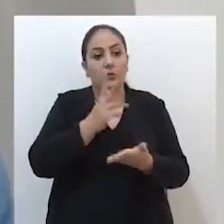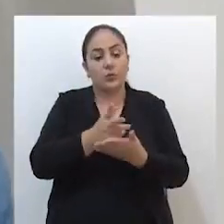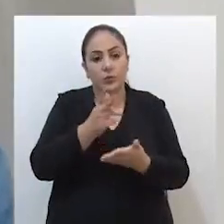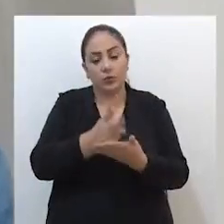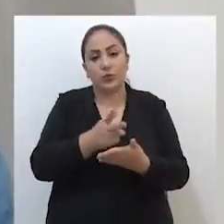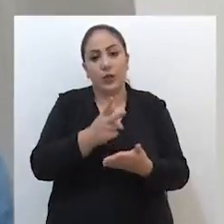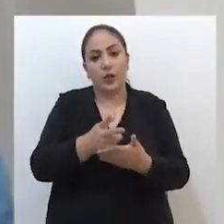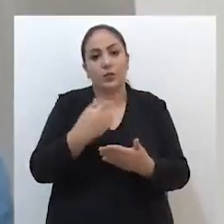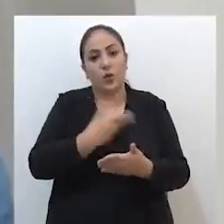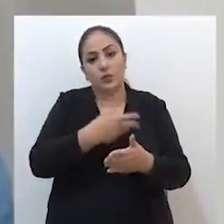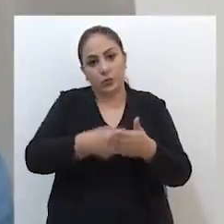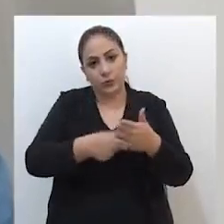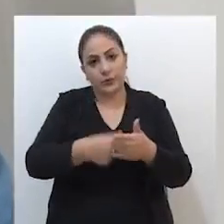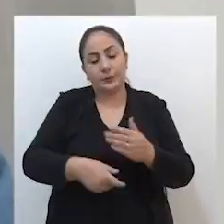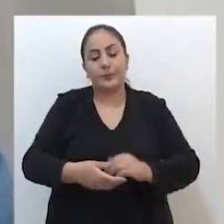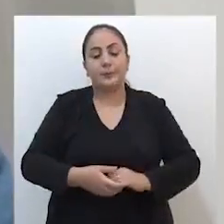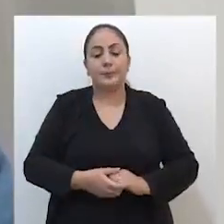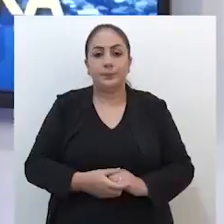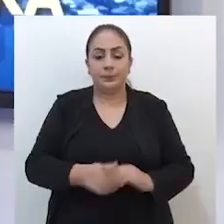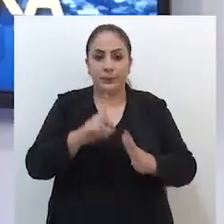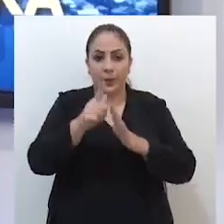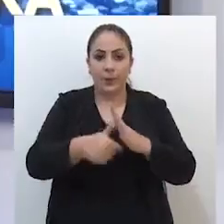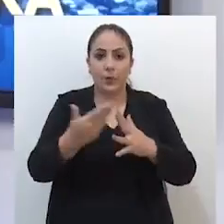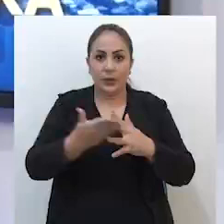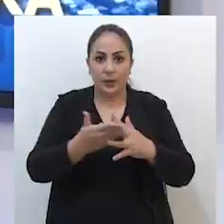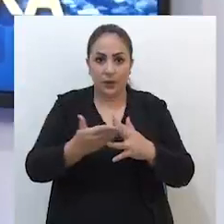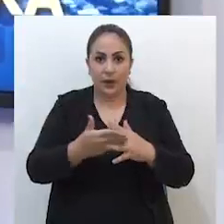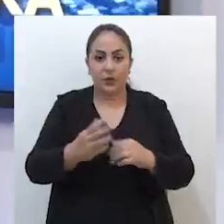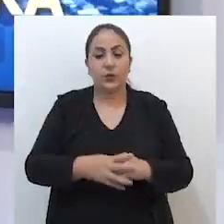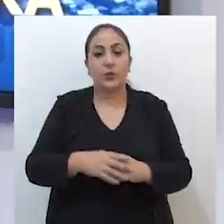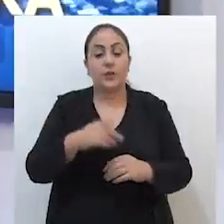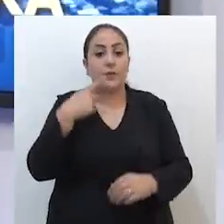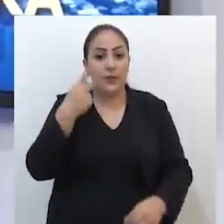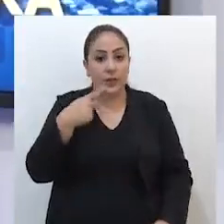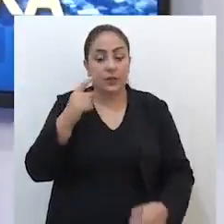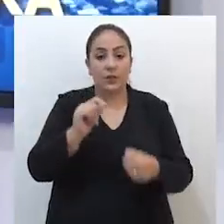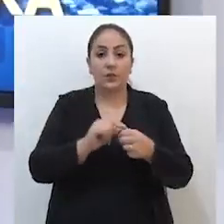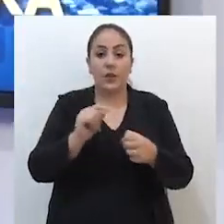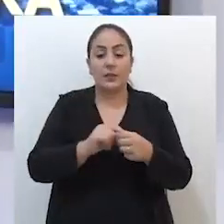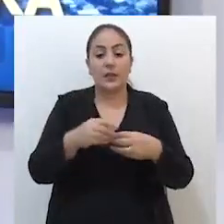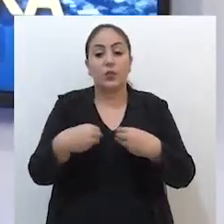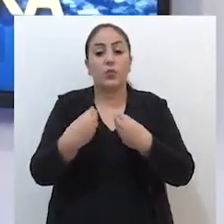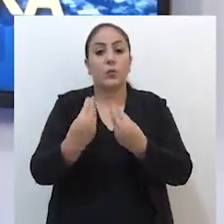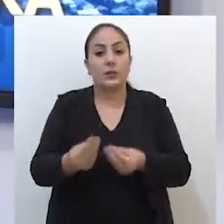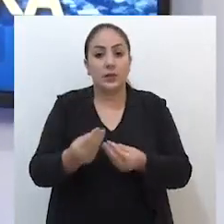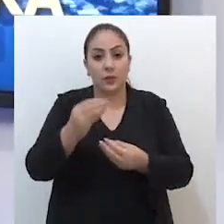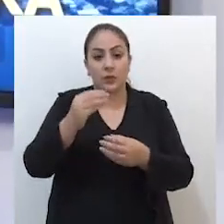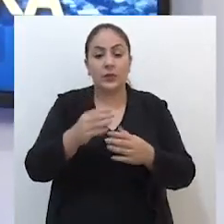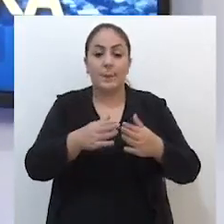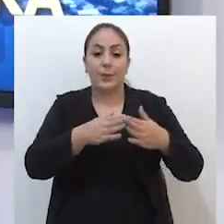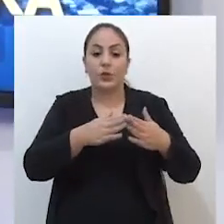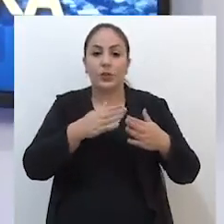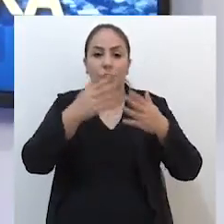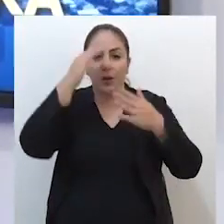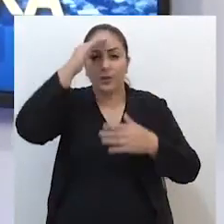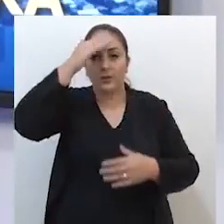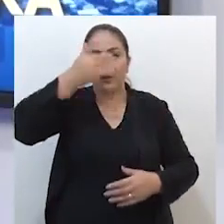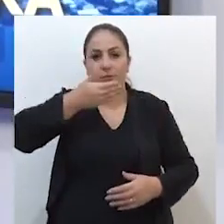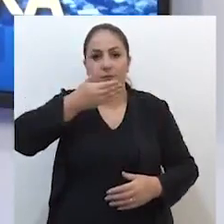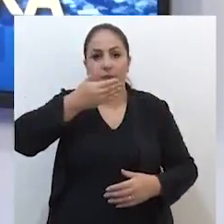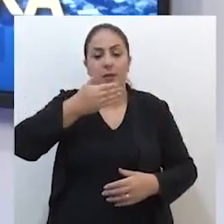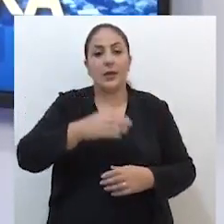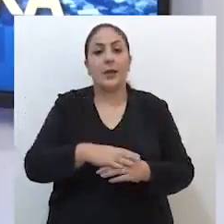nós vamos continuar a nossa luta ali. E depois do intervalo, vereadores realizam doação de protetores